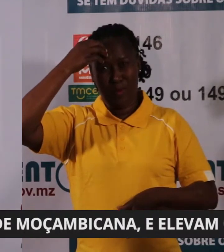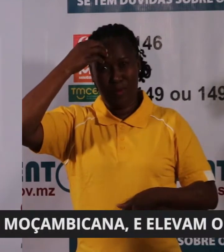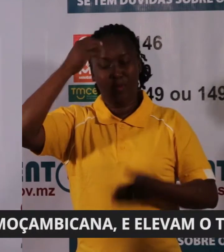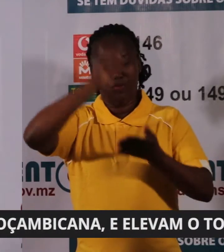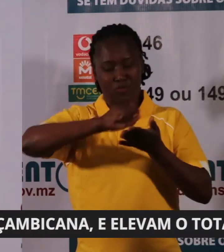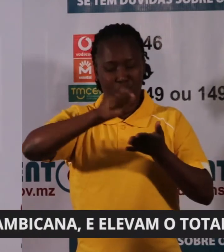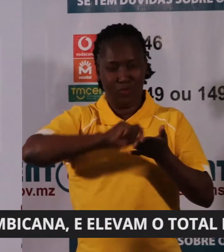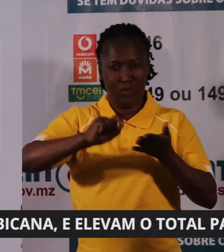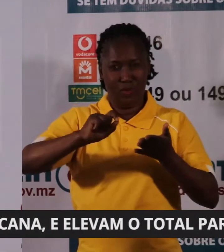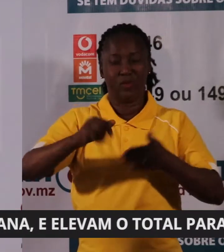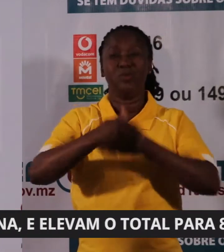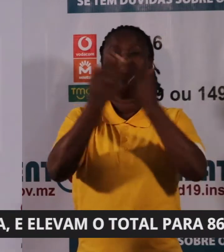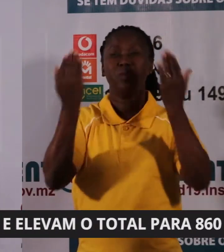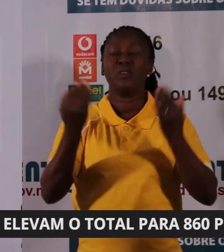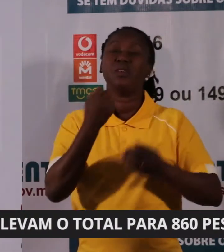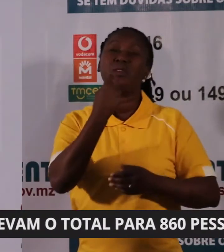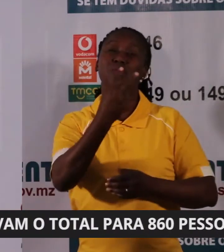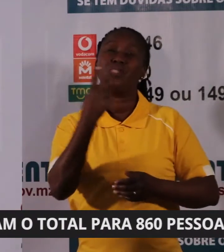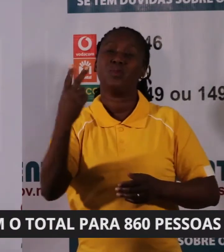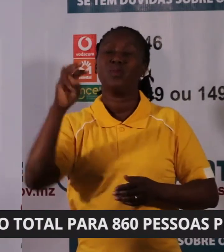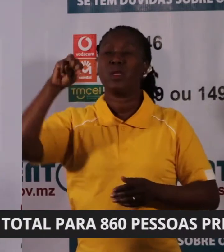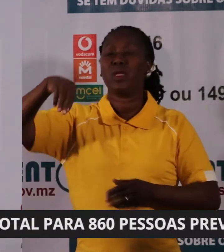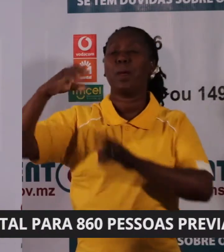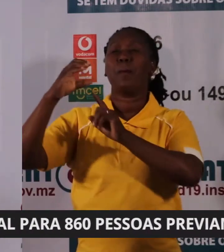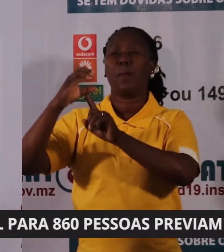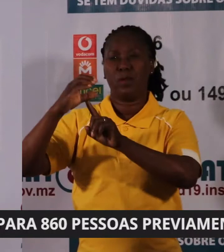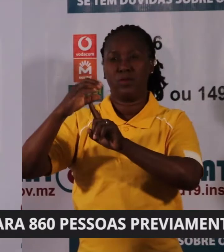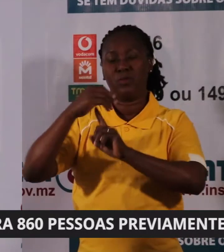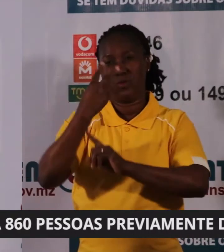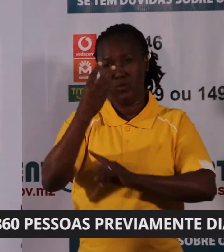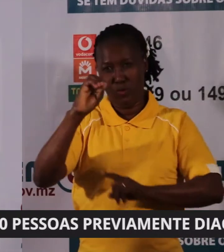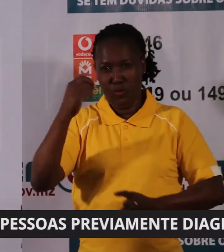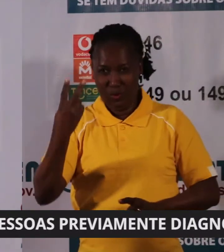registrado no dia 22 de março de 2001.